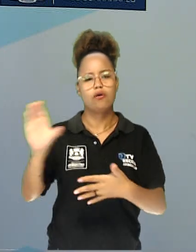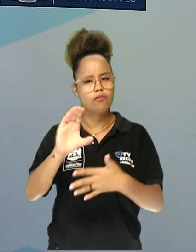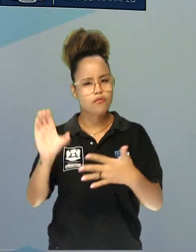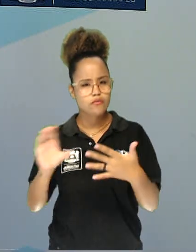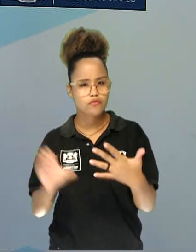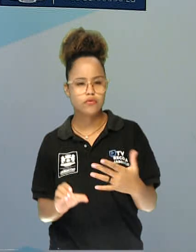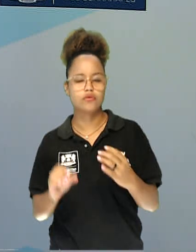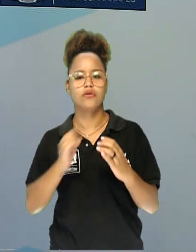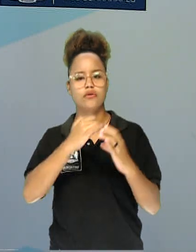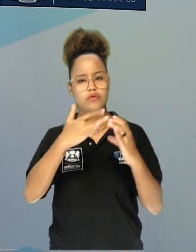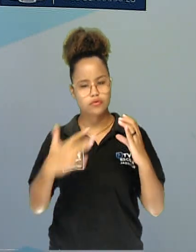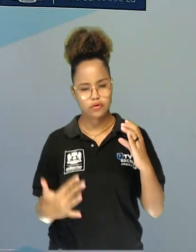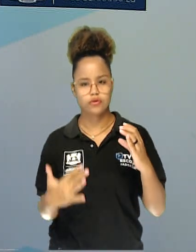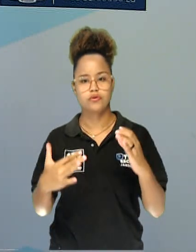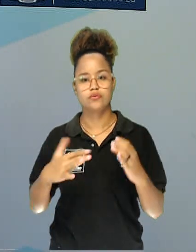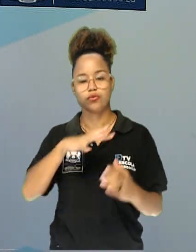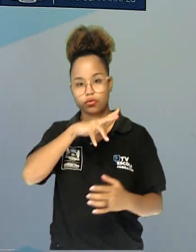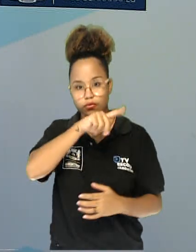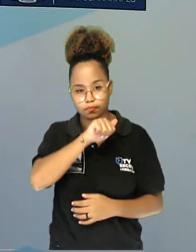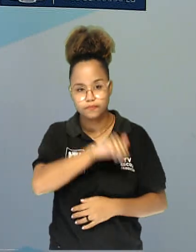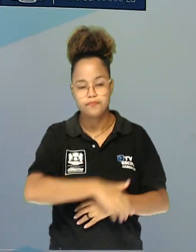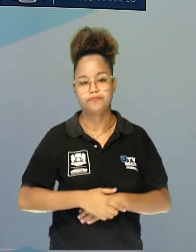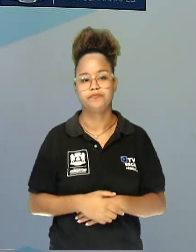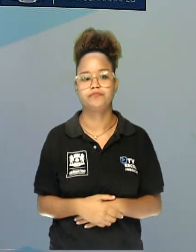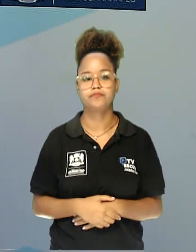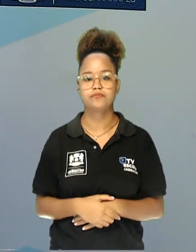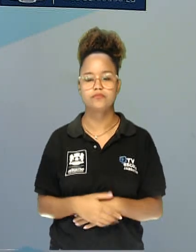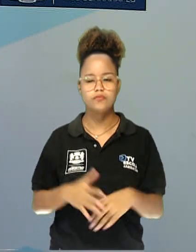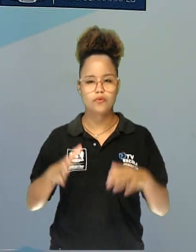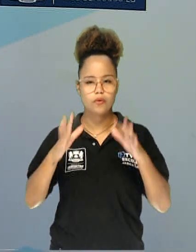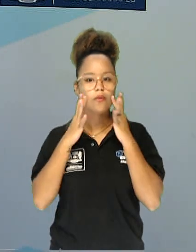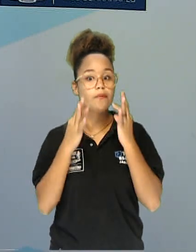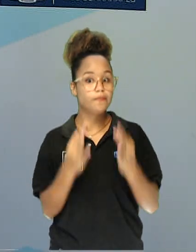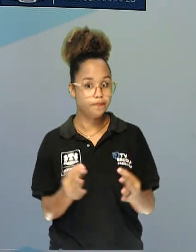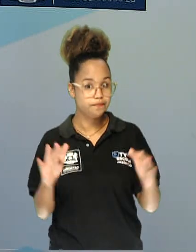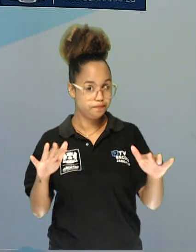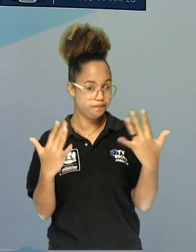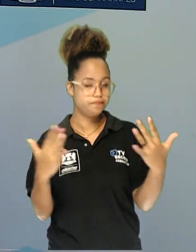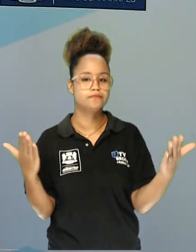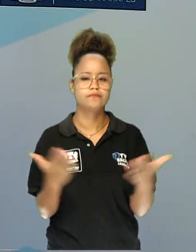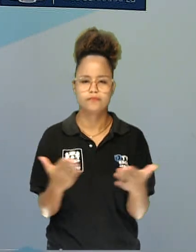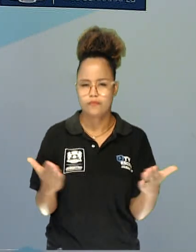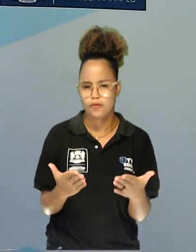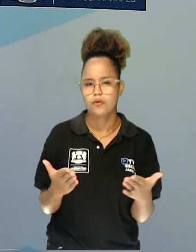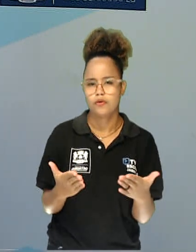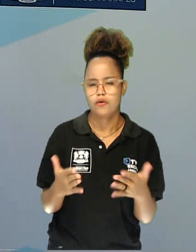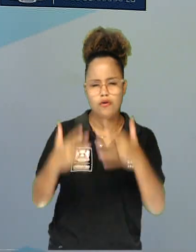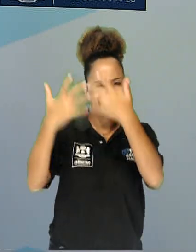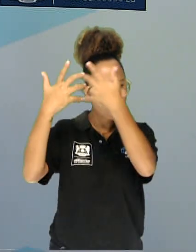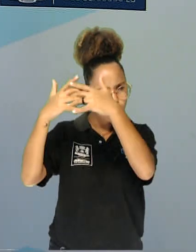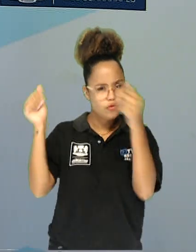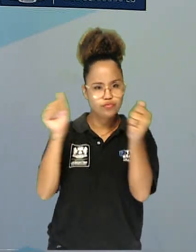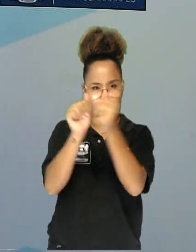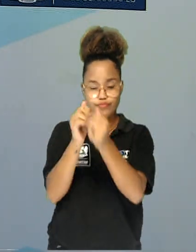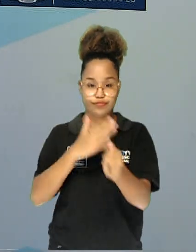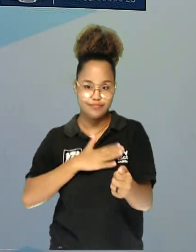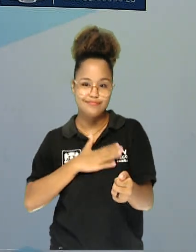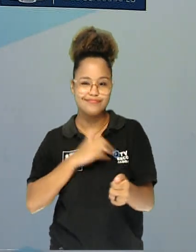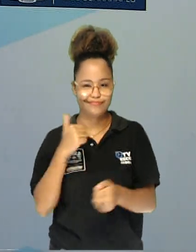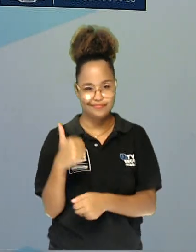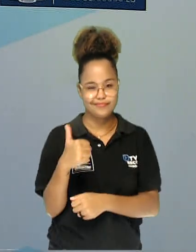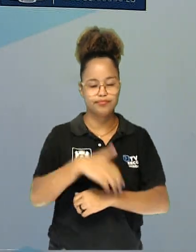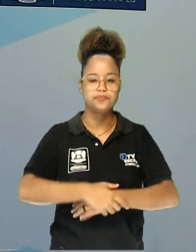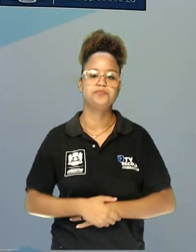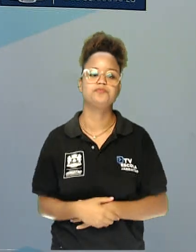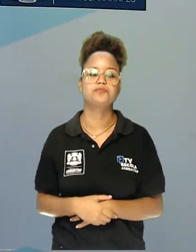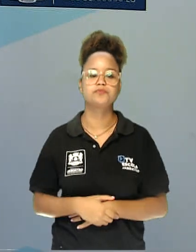caracterizar os animais. Preste bem atenção e reflita junto comigo, beleza? Vamos embora.